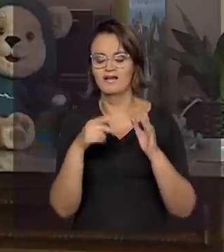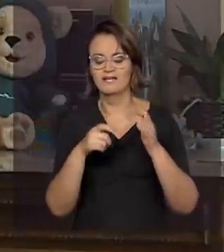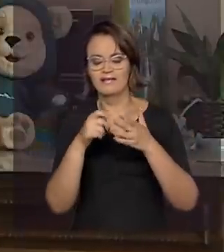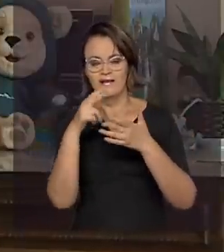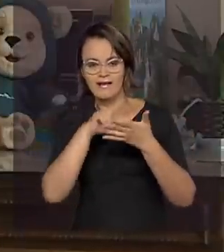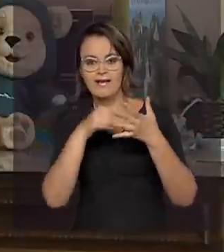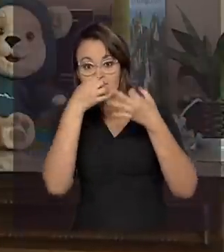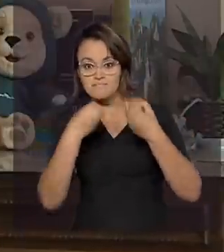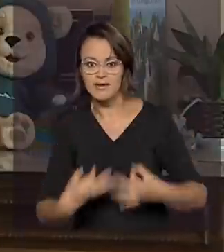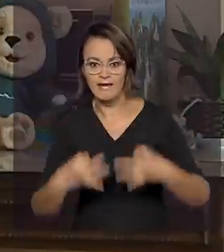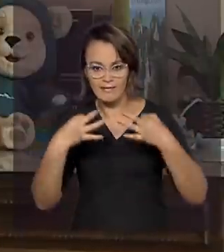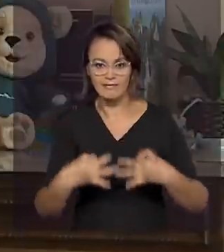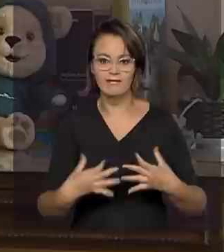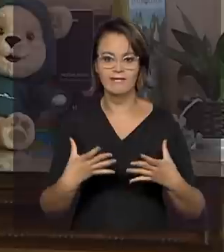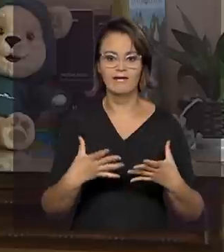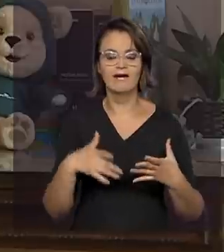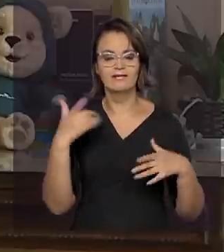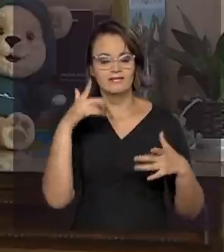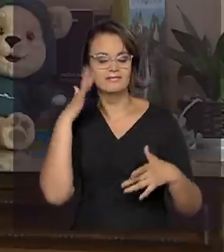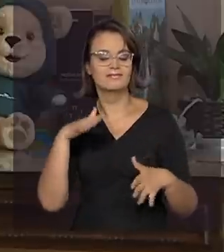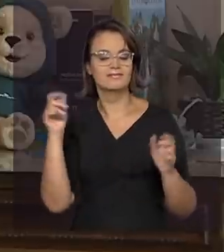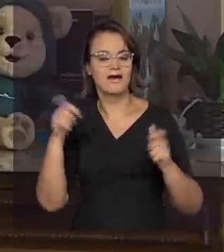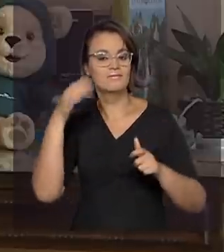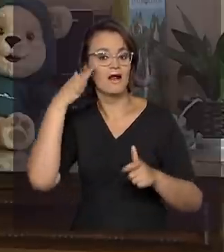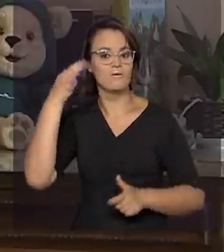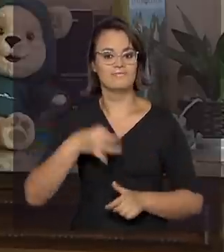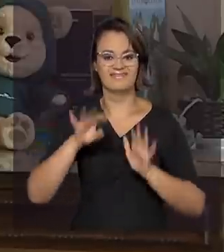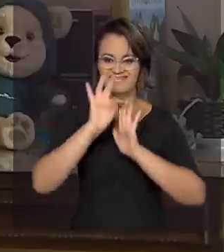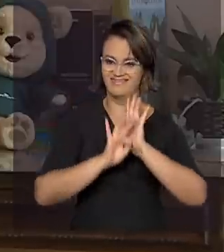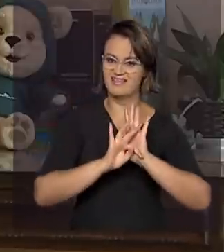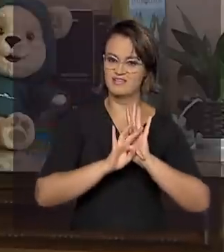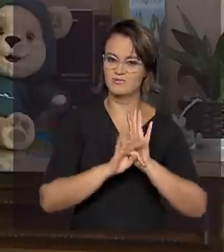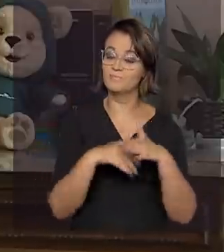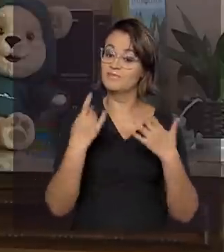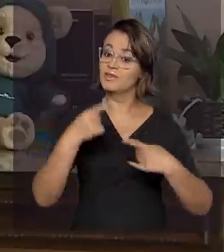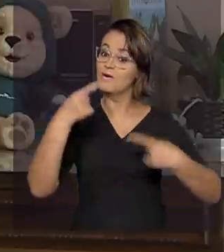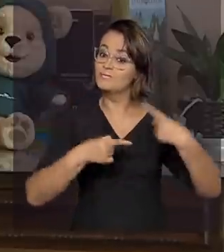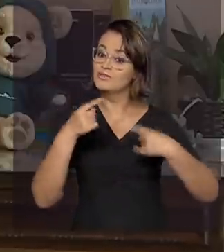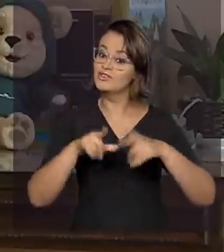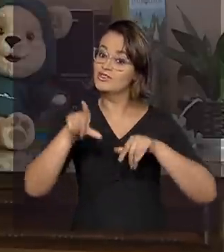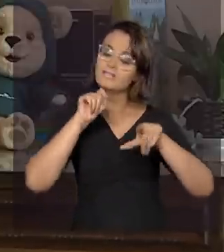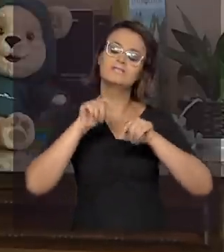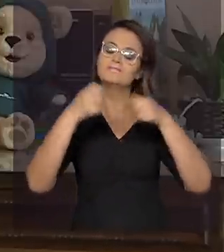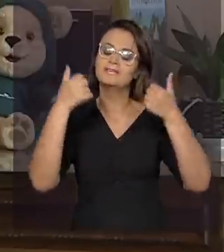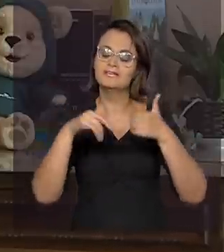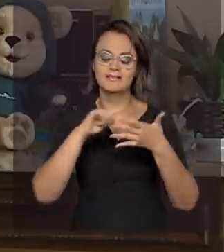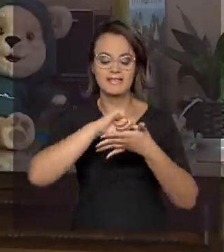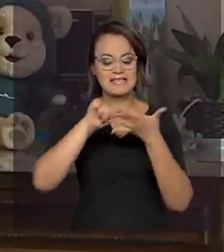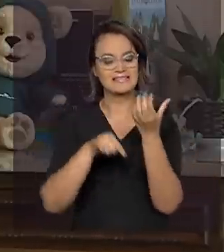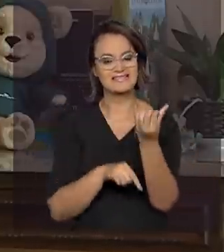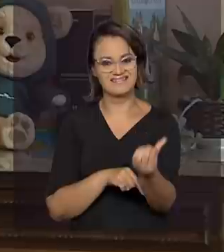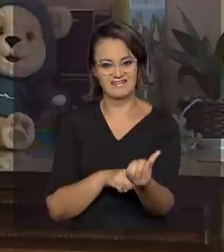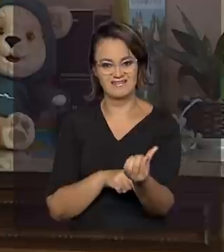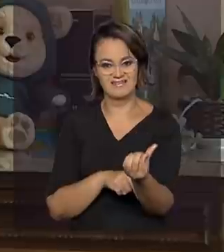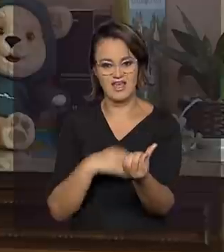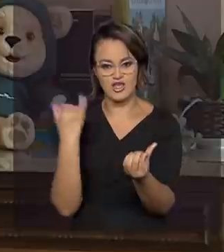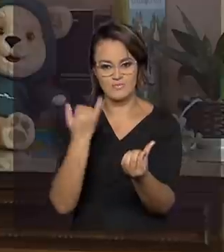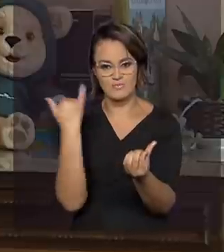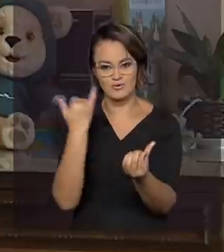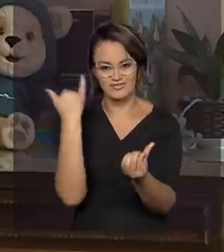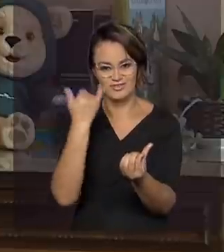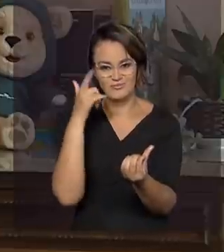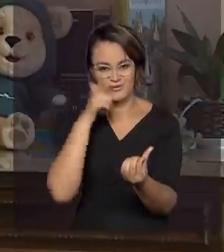consequentemente, sejam capazes de compreender textos. Então, a política destaca que são seis os componentes essenciais